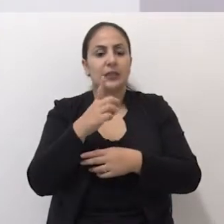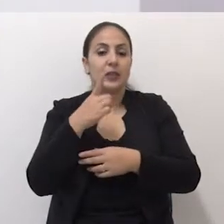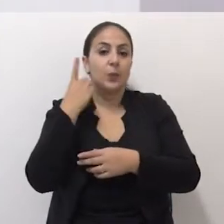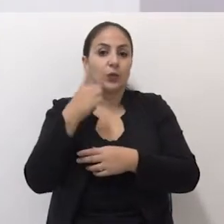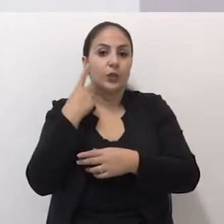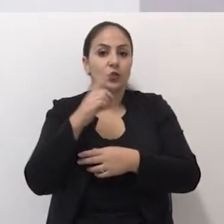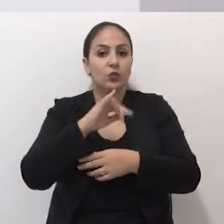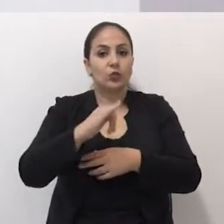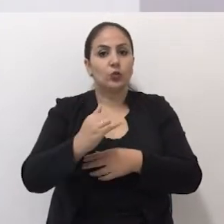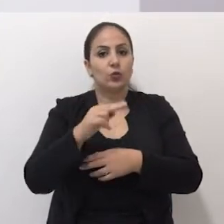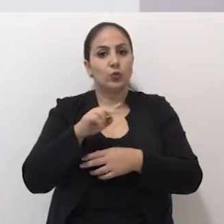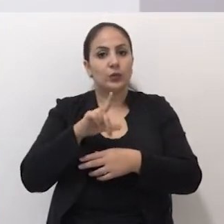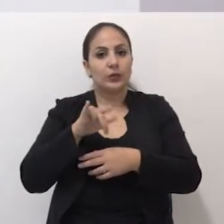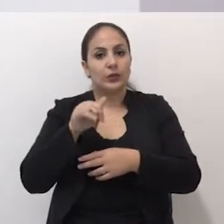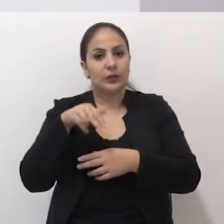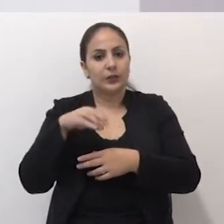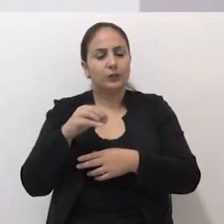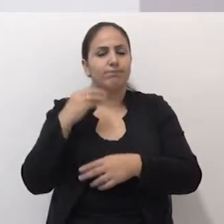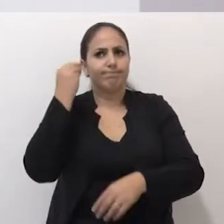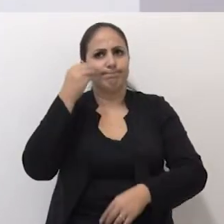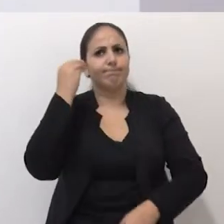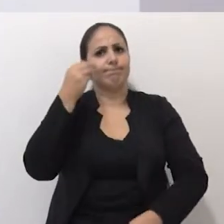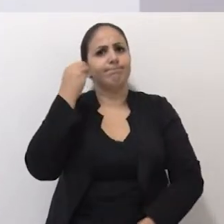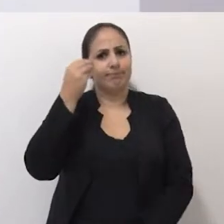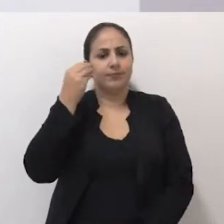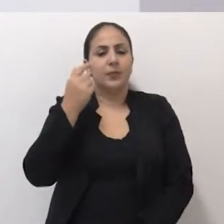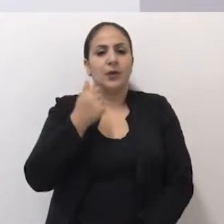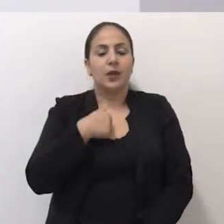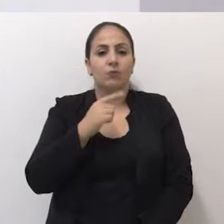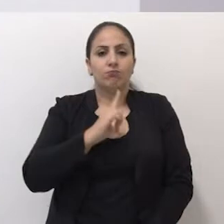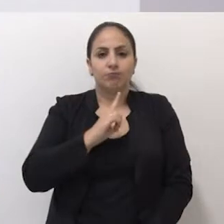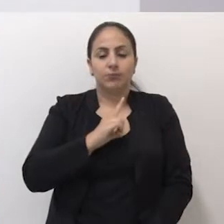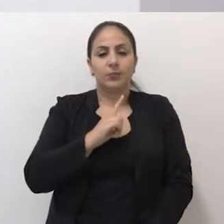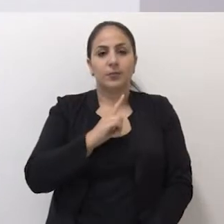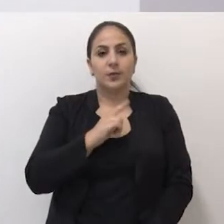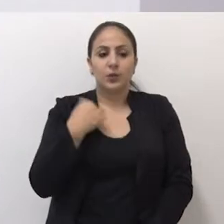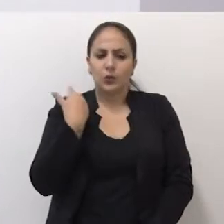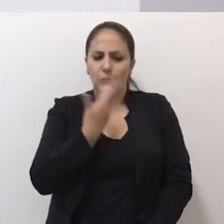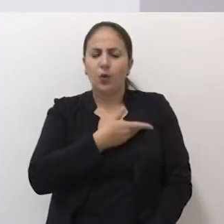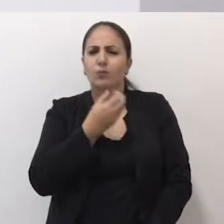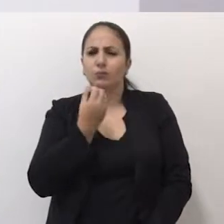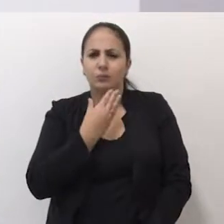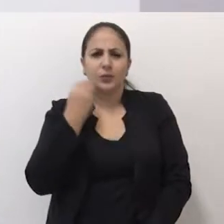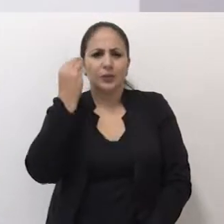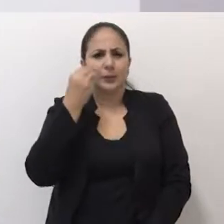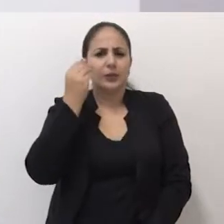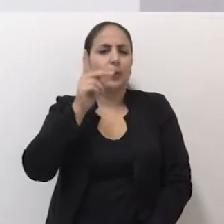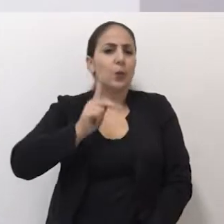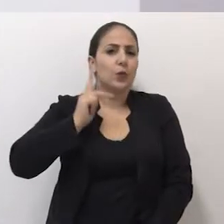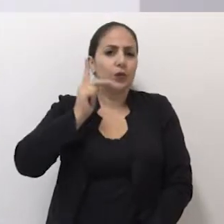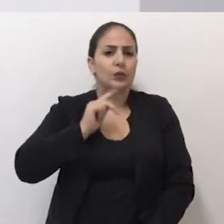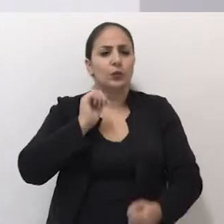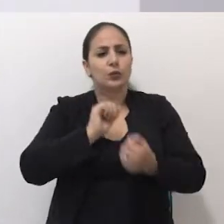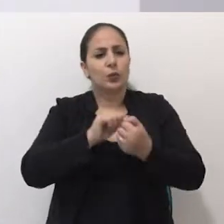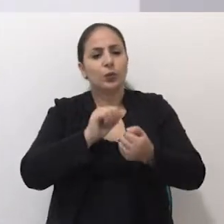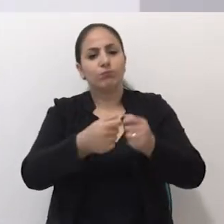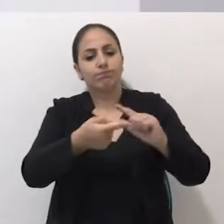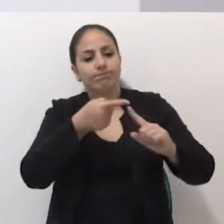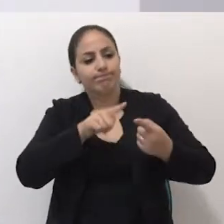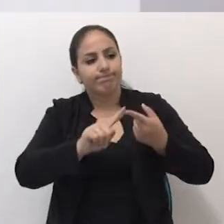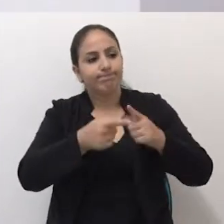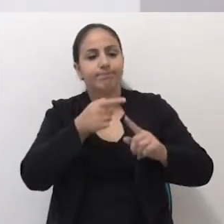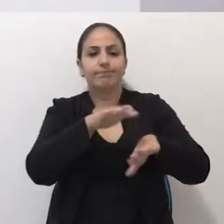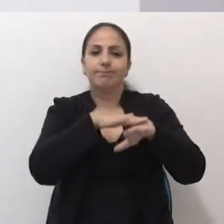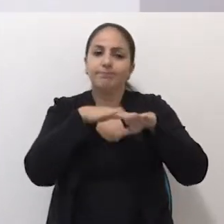Juliano Rosso me propiciou uma experiência muito grande a qual tivemos uma grande experiência política, através do